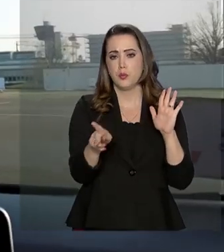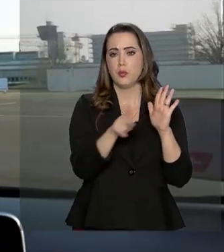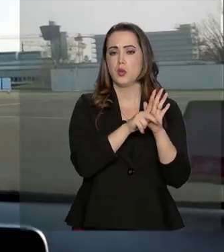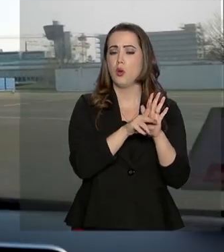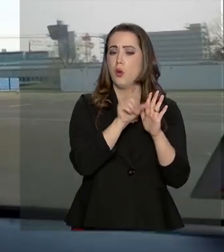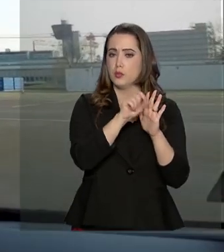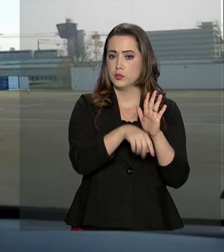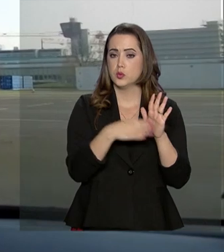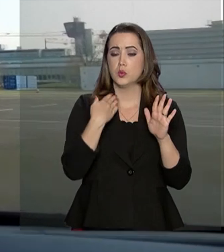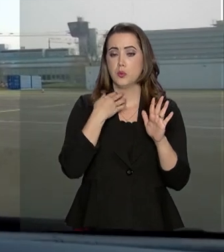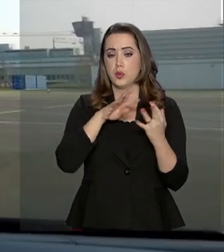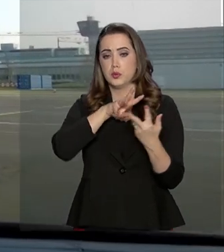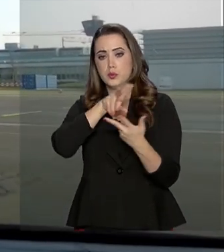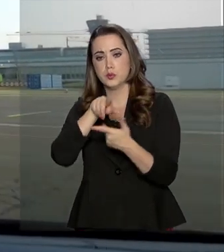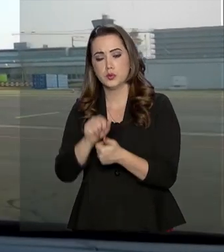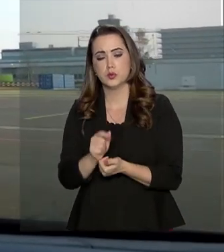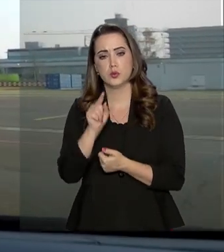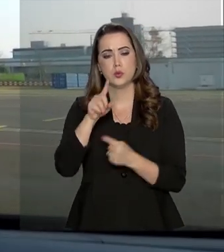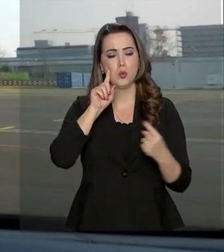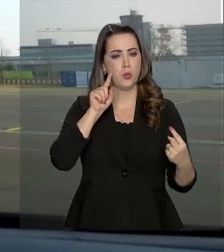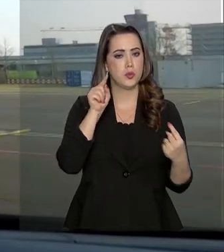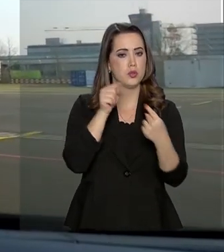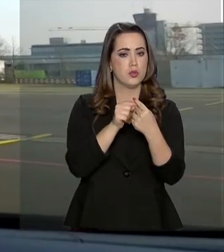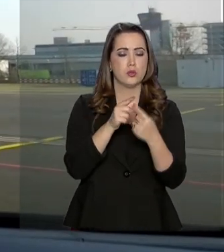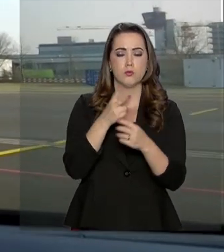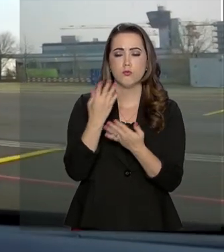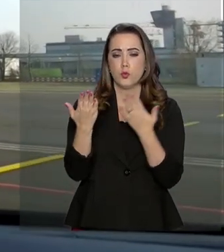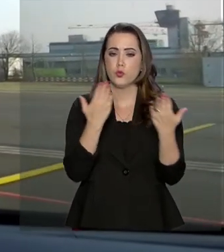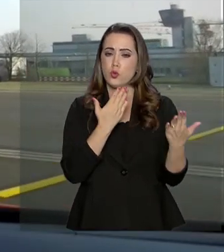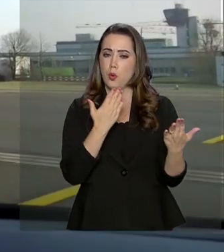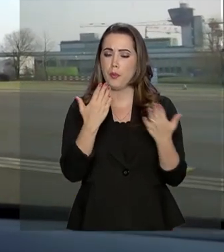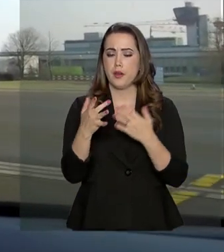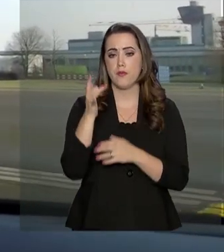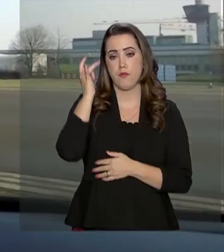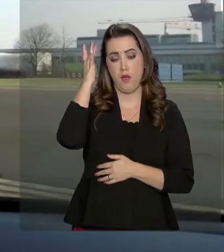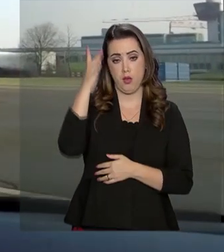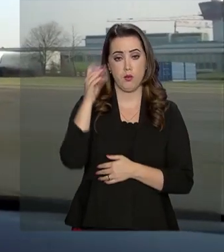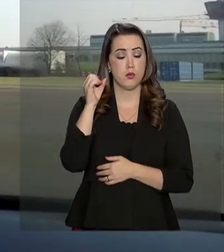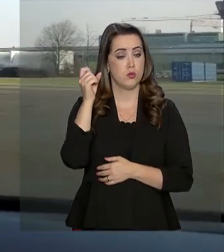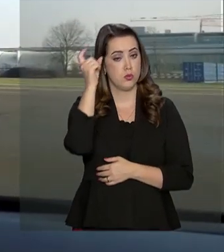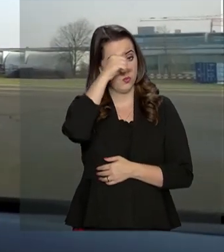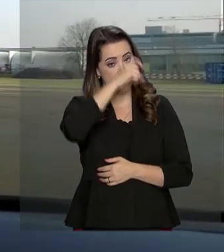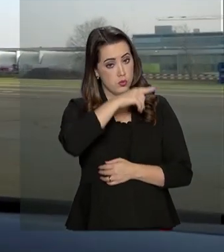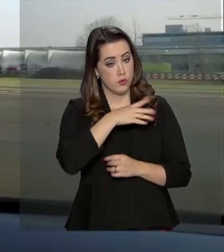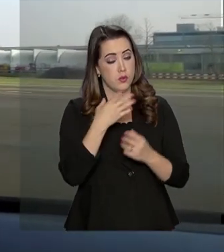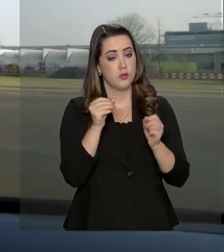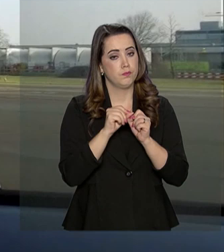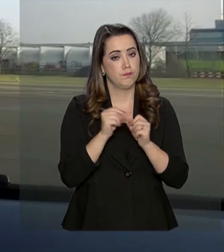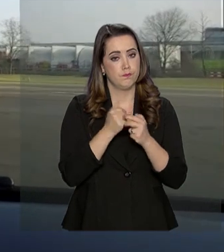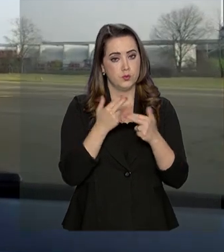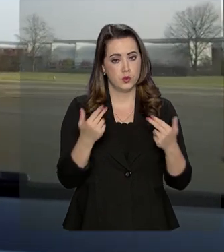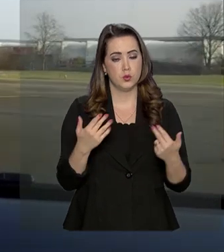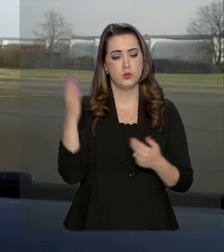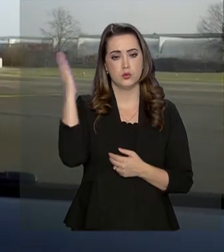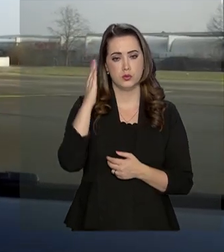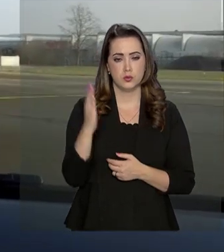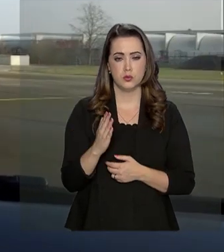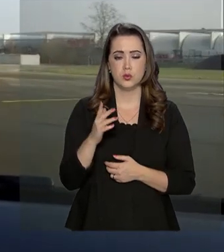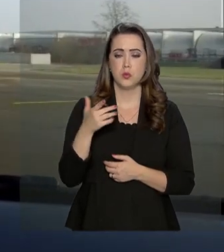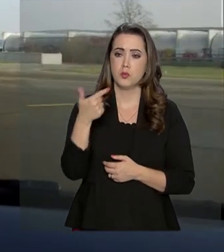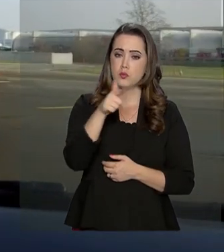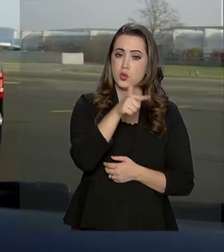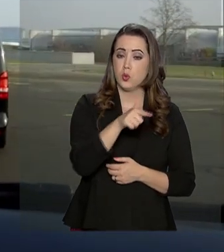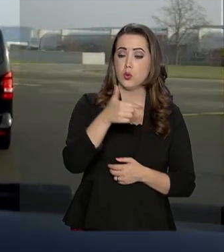montado pelo Banco Mundial, com o objetivo de avaliar a facilidade de realização de negócios em 190